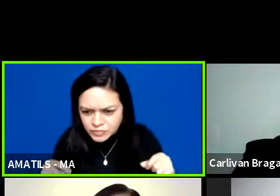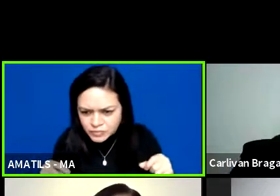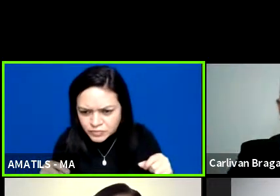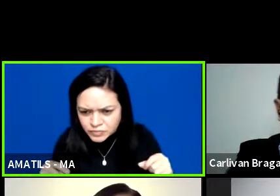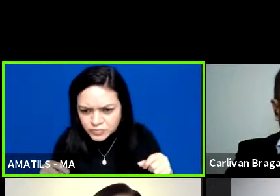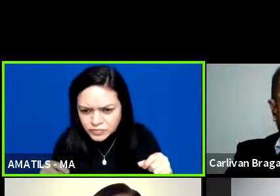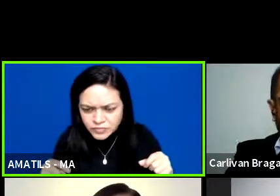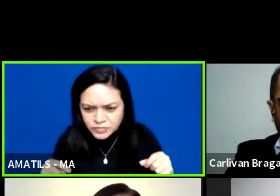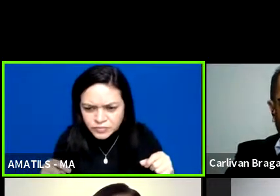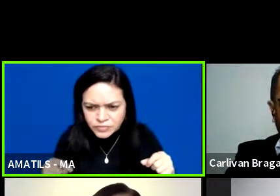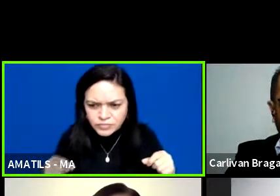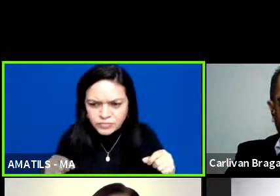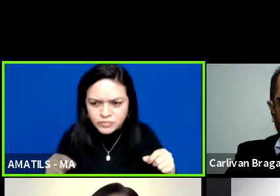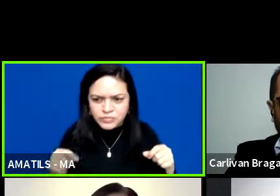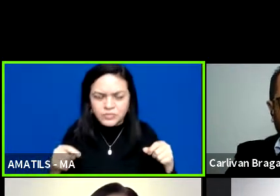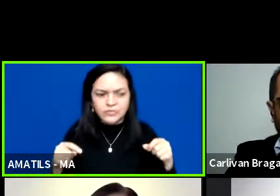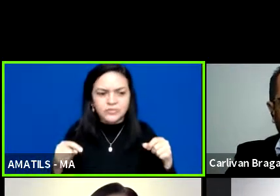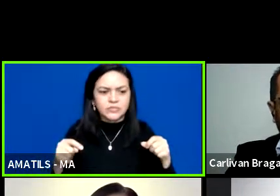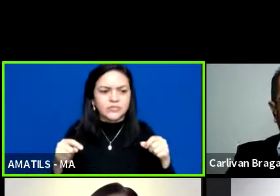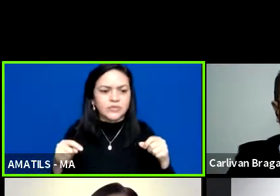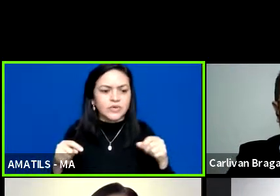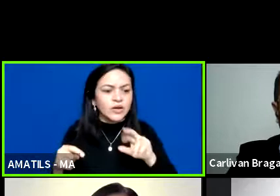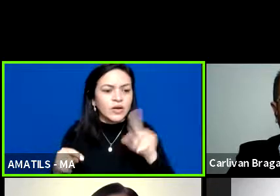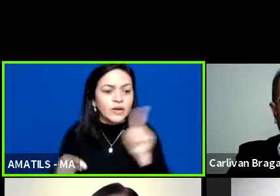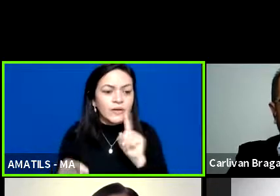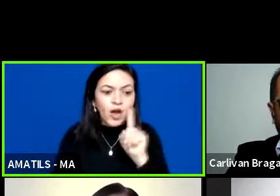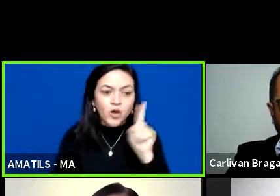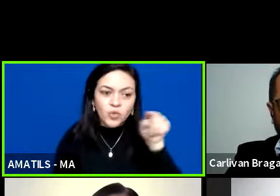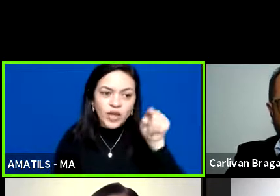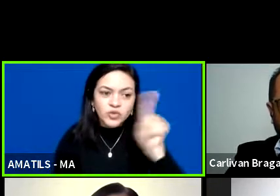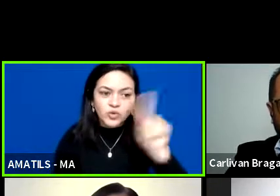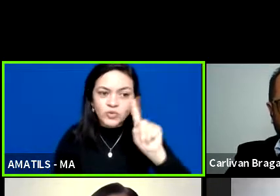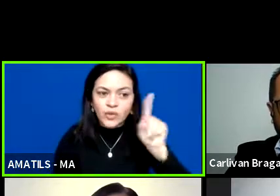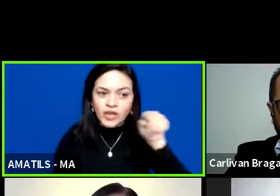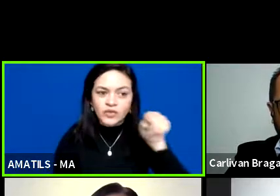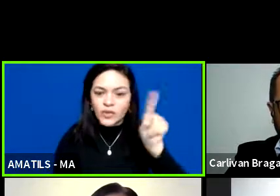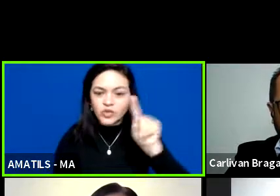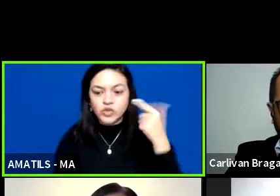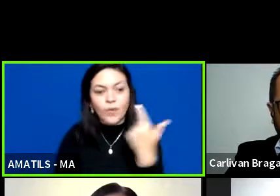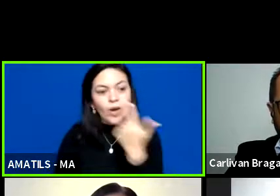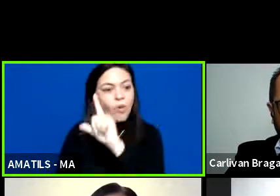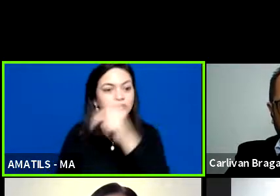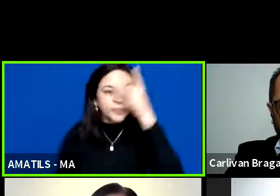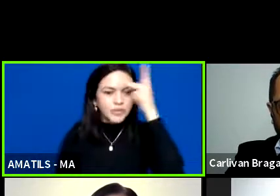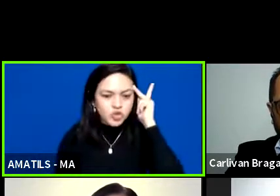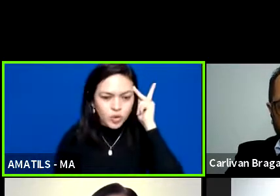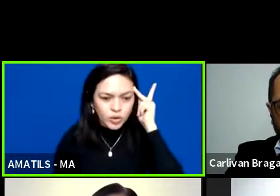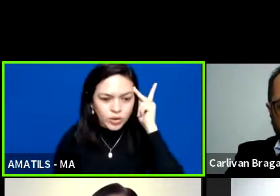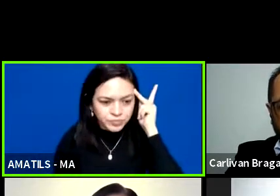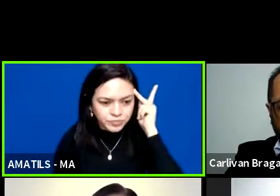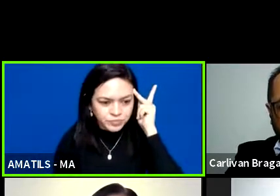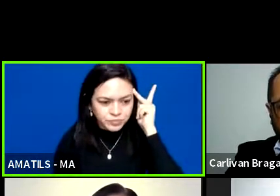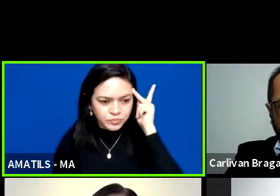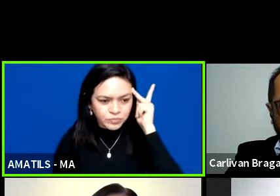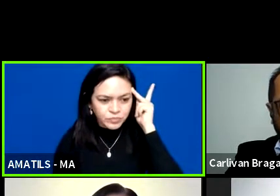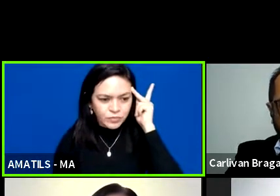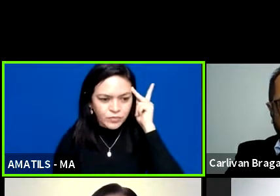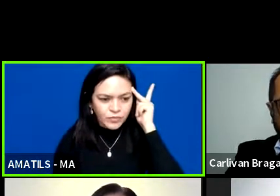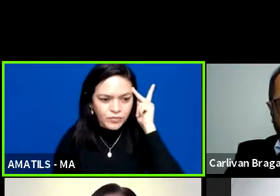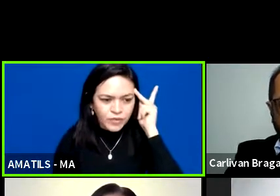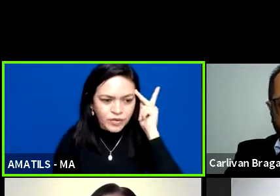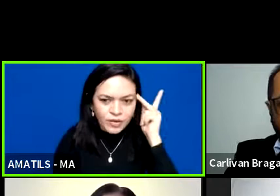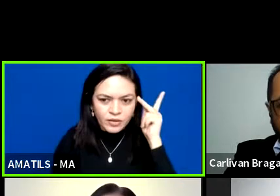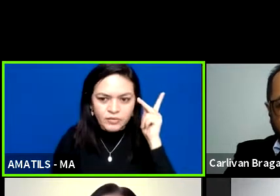porque o local realmente onde eu estou está muito zoadinho. Então, só a satisfação em participar desse momento, dessa noite,